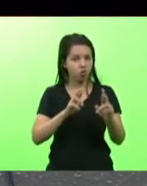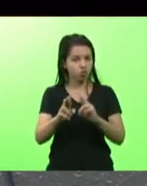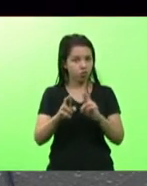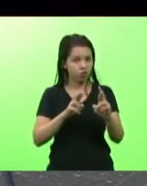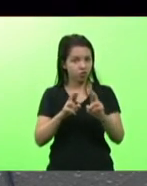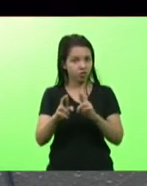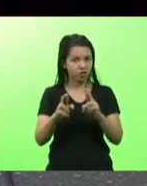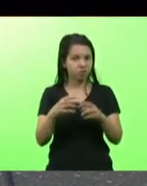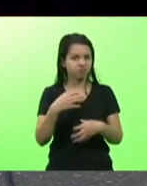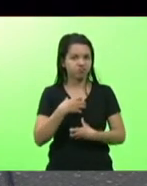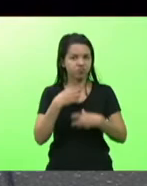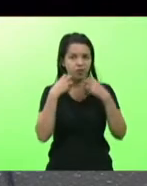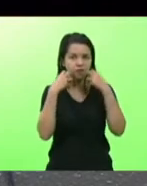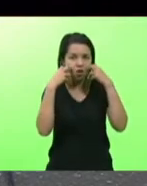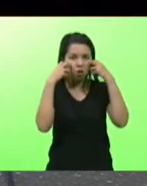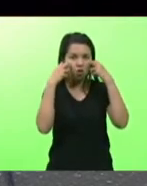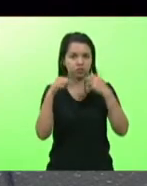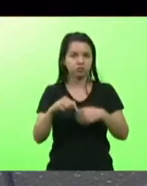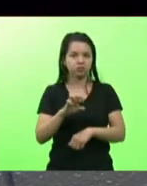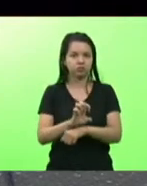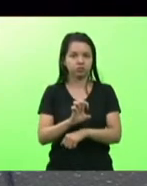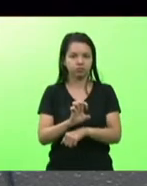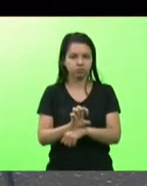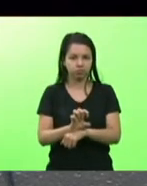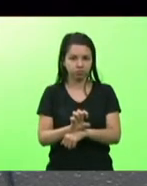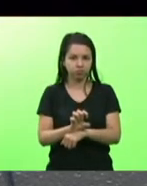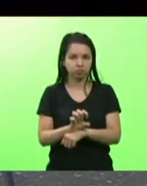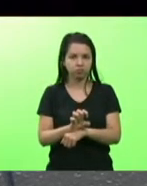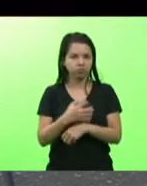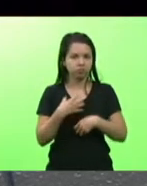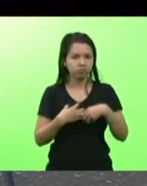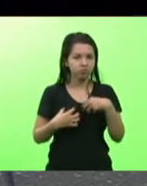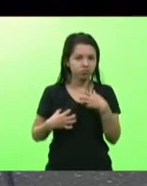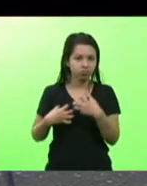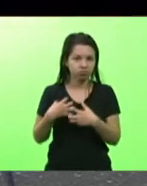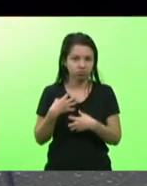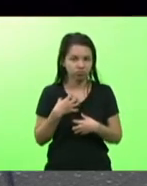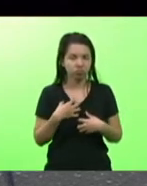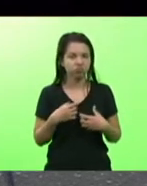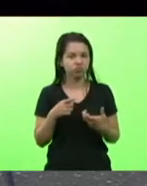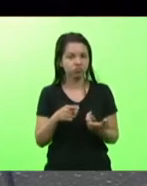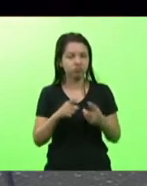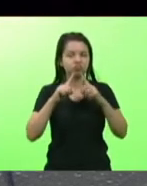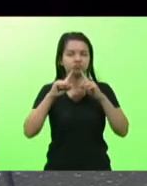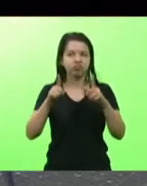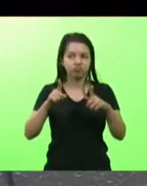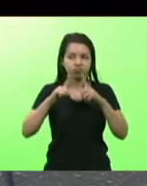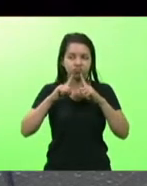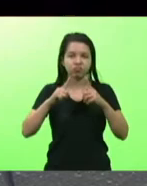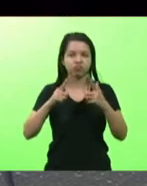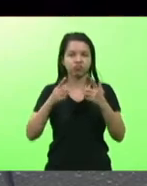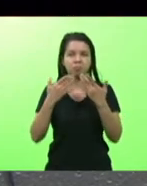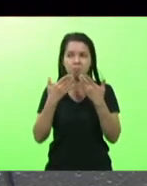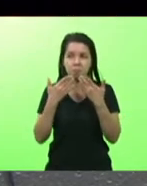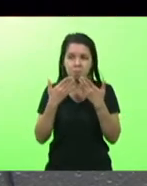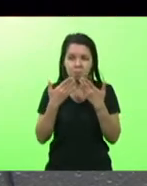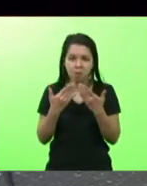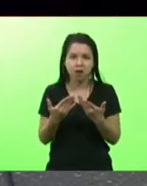nosso nosso estado que agoniza que clama por recursos